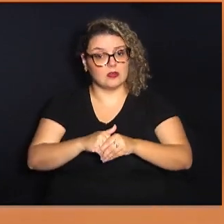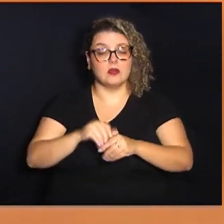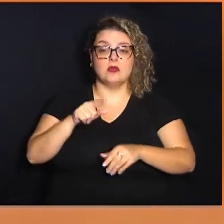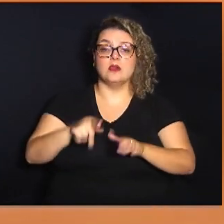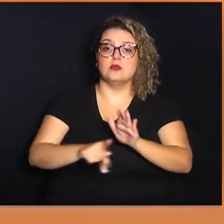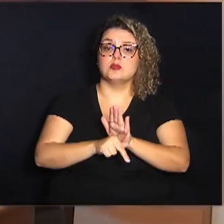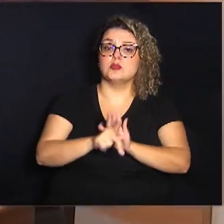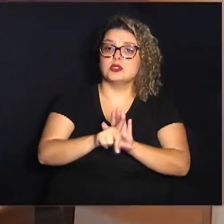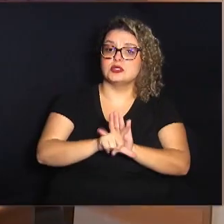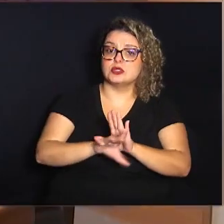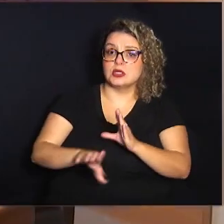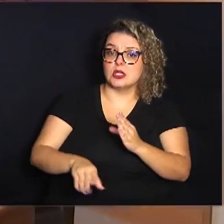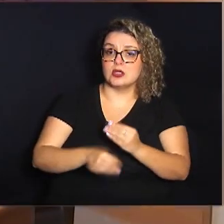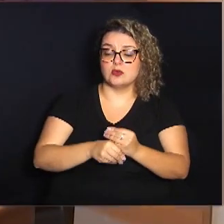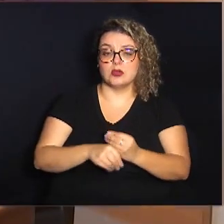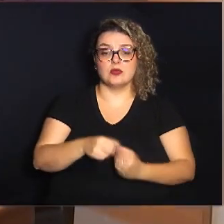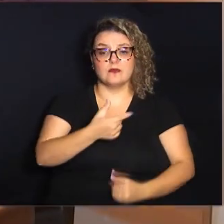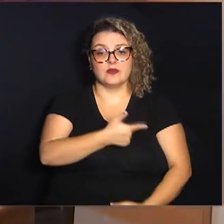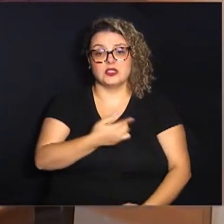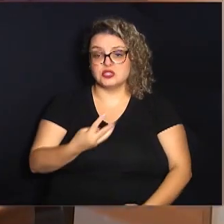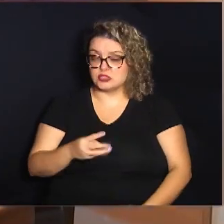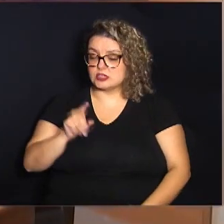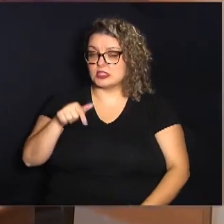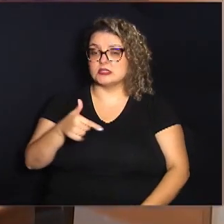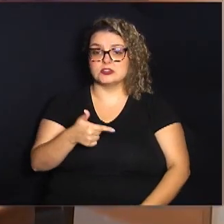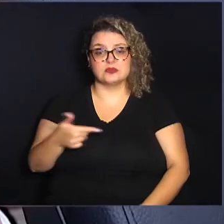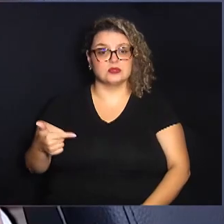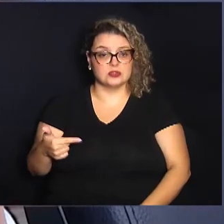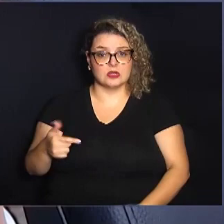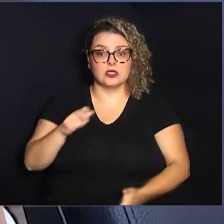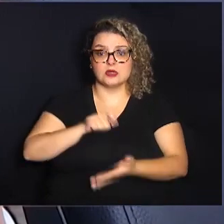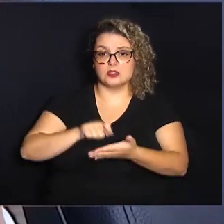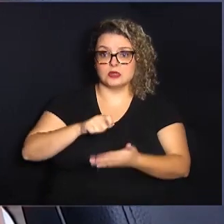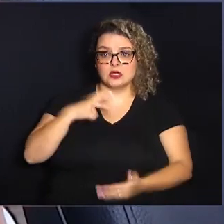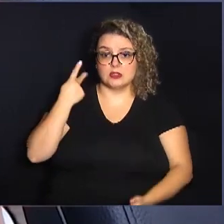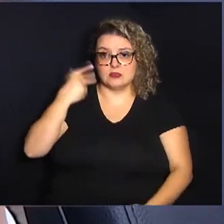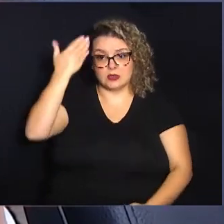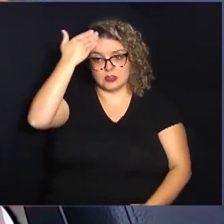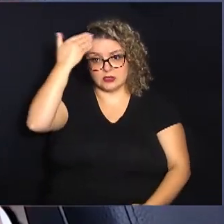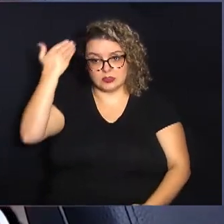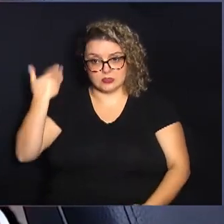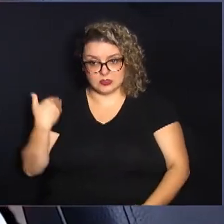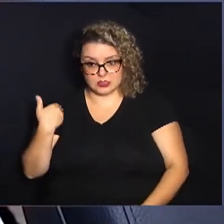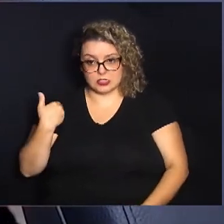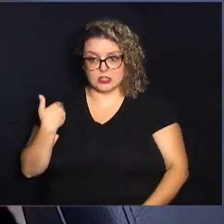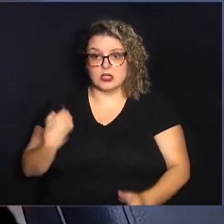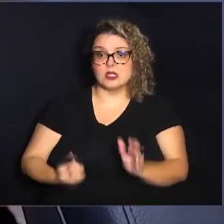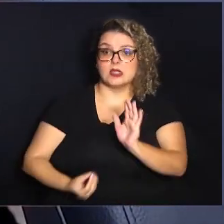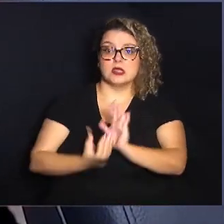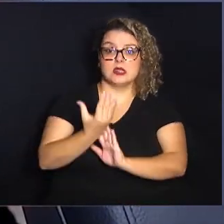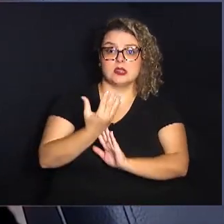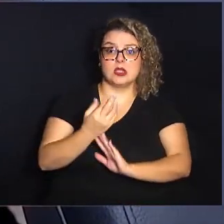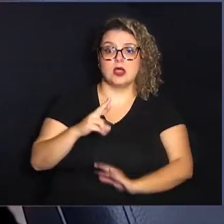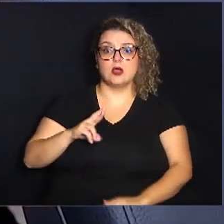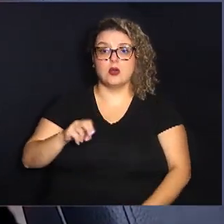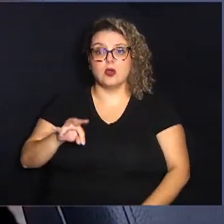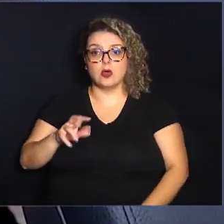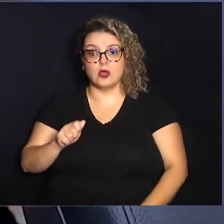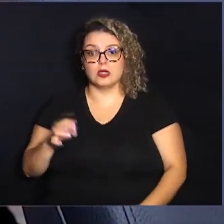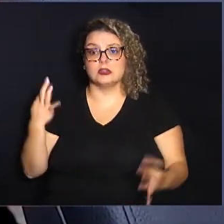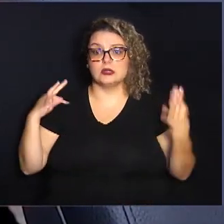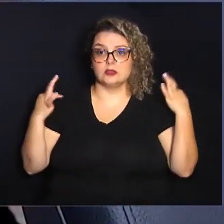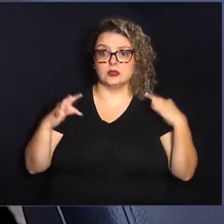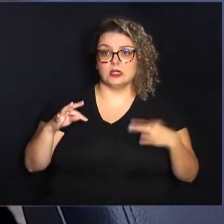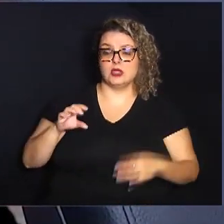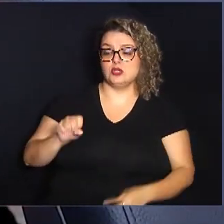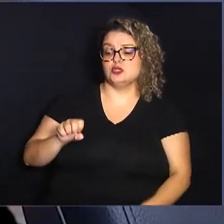projeto de lei complementar 23 de 2022, de autoria da vereadora Débora Palermo, que cria a rota turística dos distritos